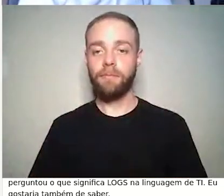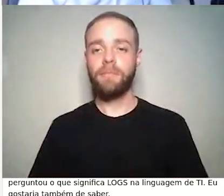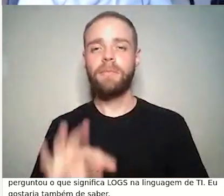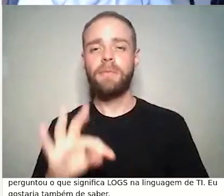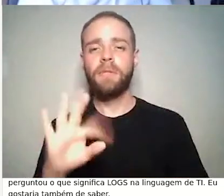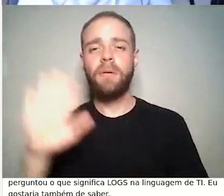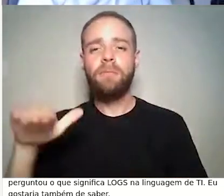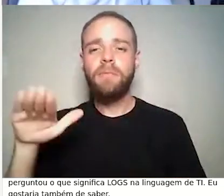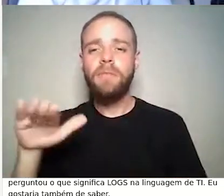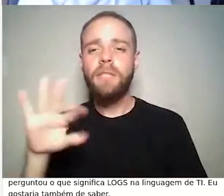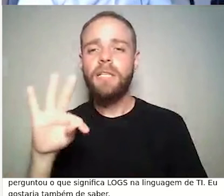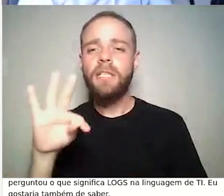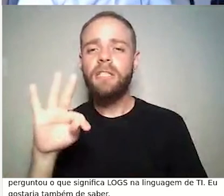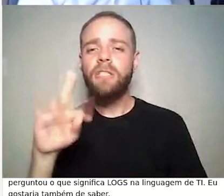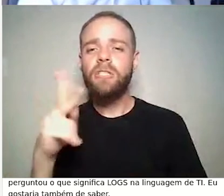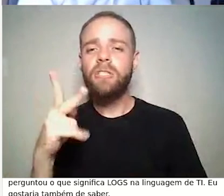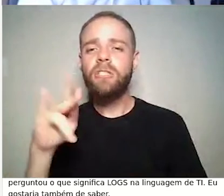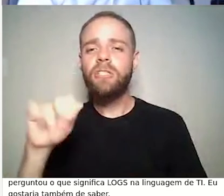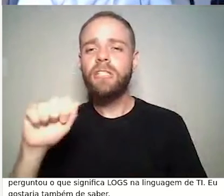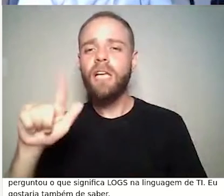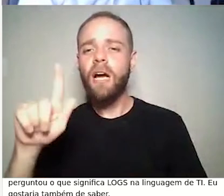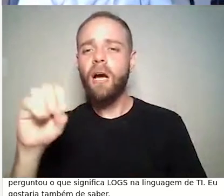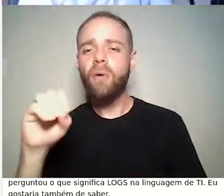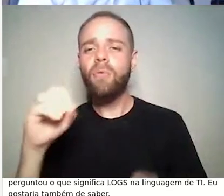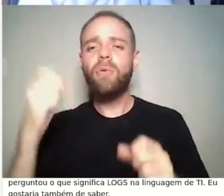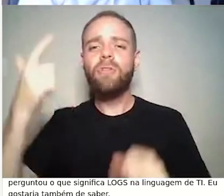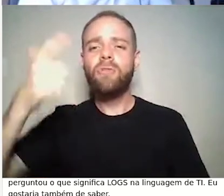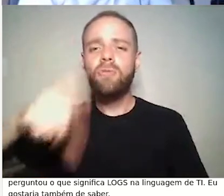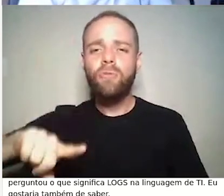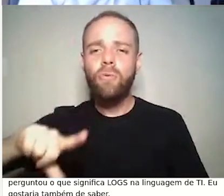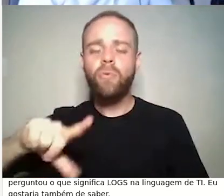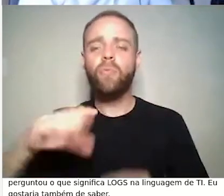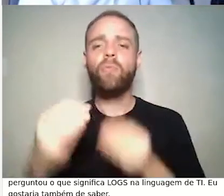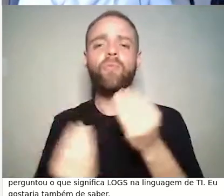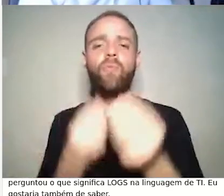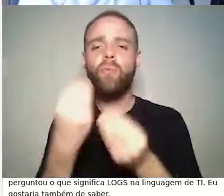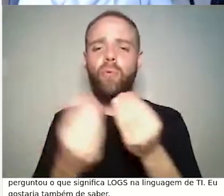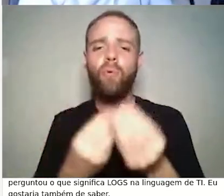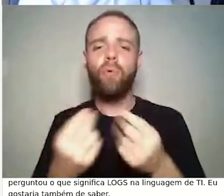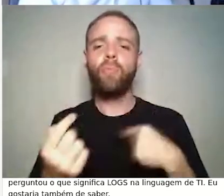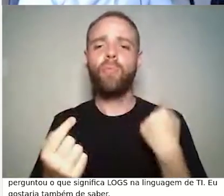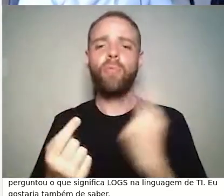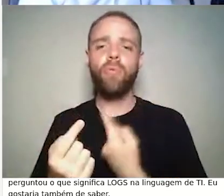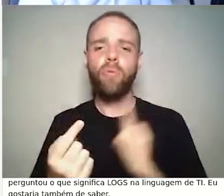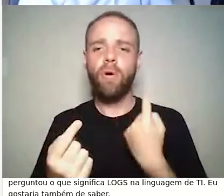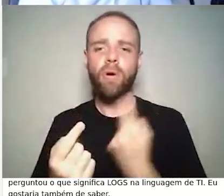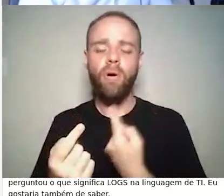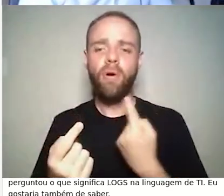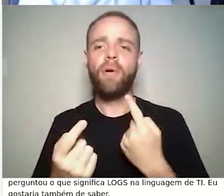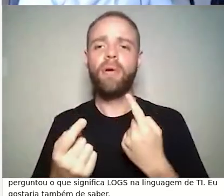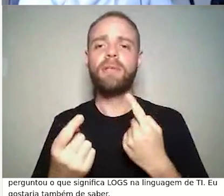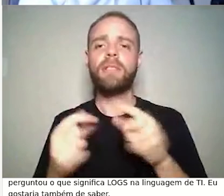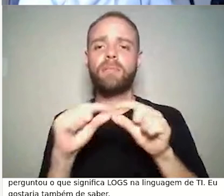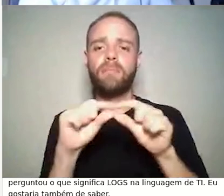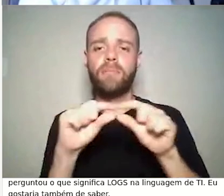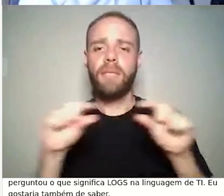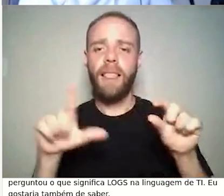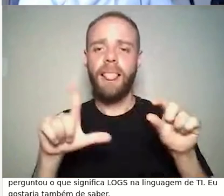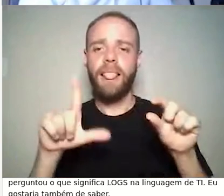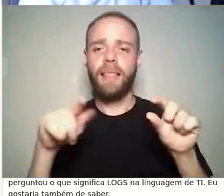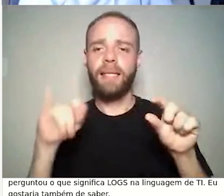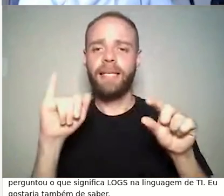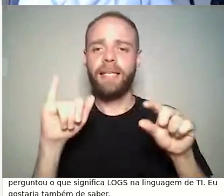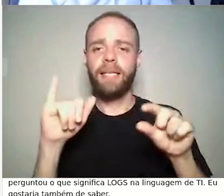professora Lucy, como que nós encapsulamos o link do YouTube para ele gerar o dado de